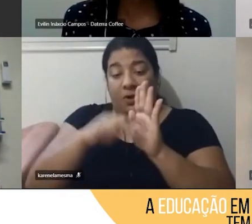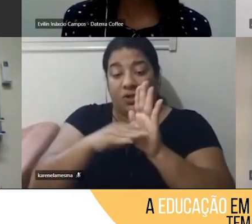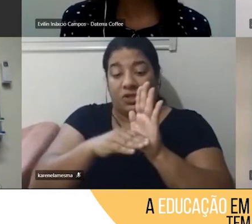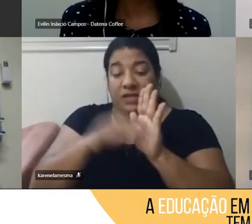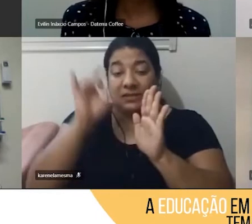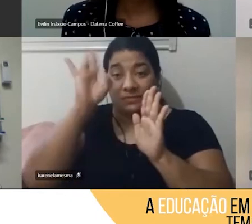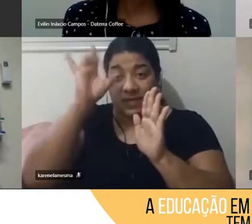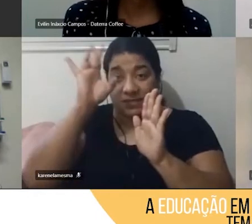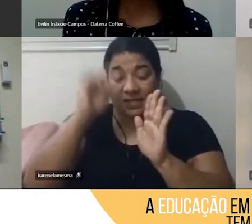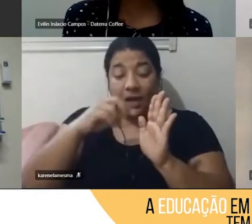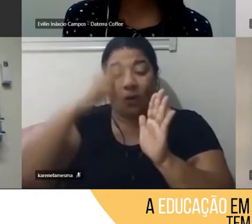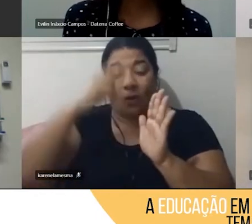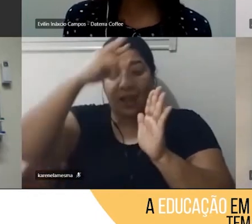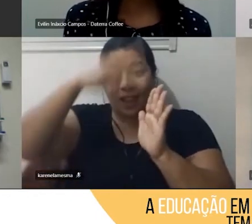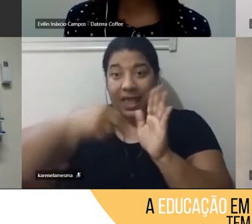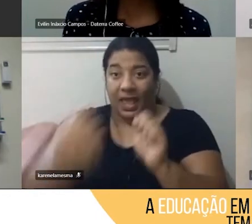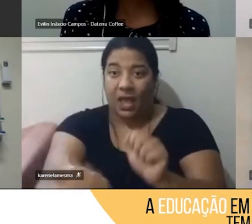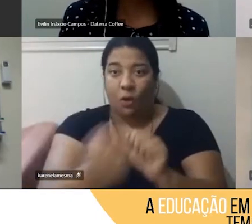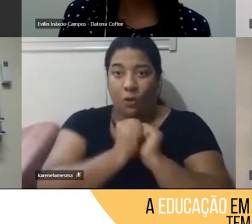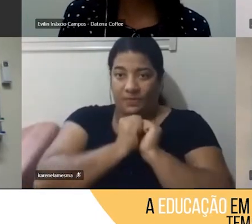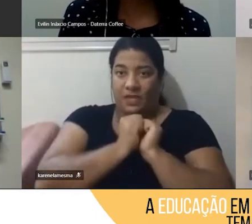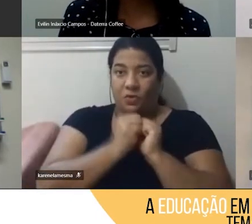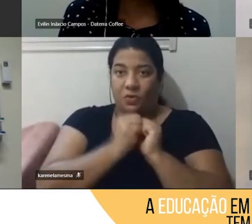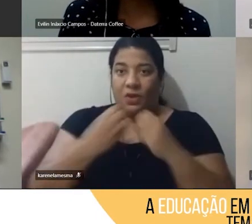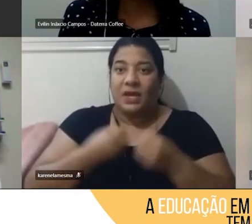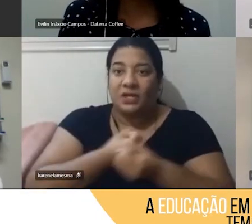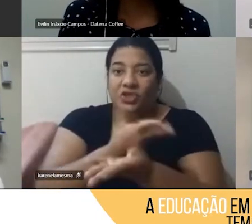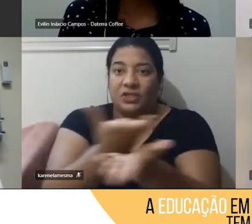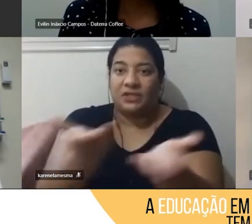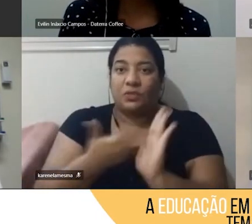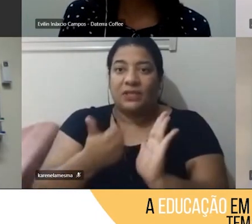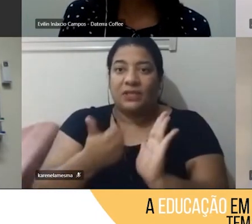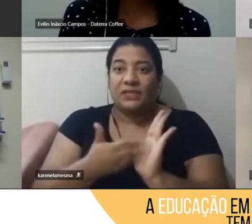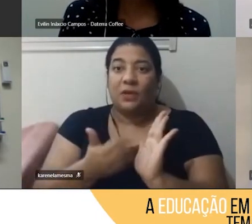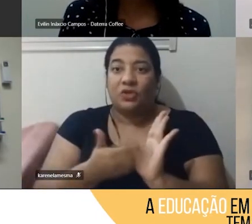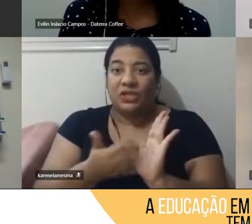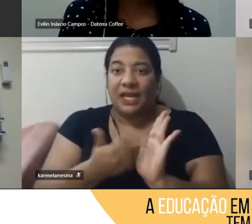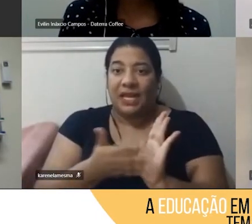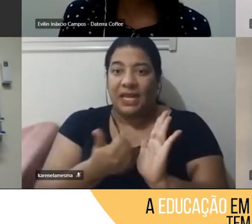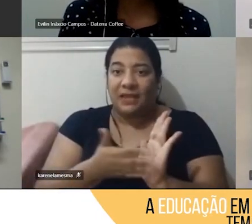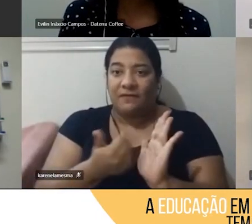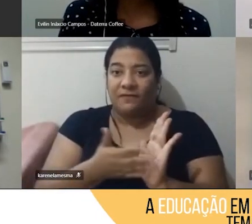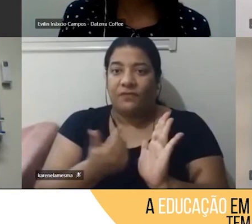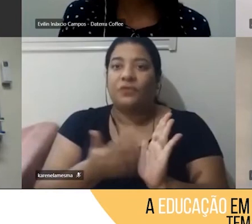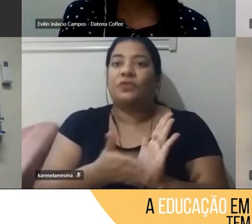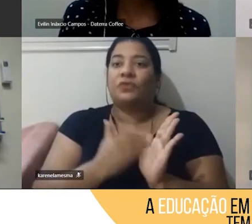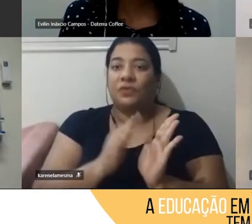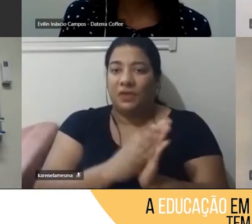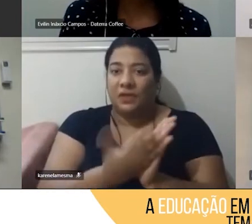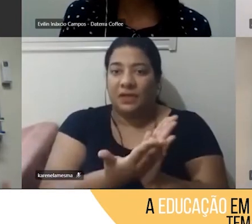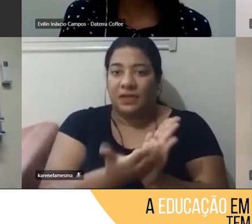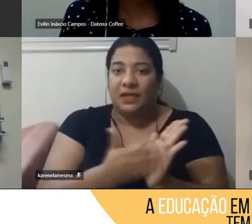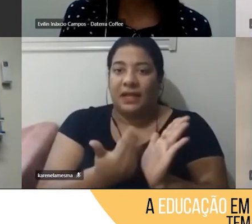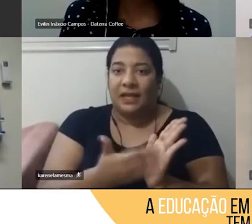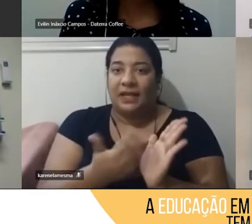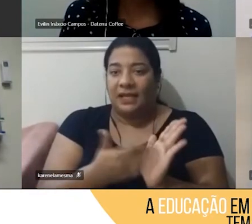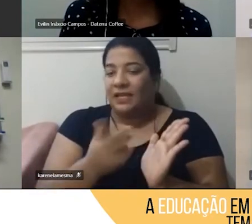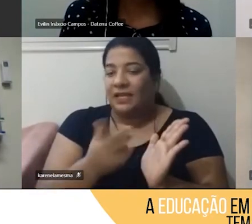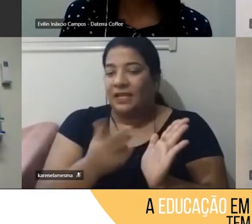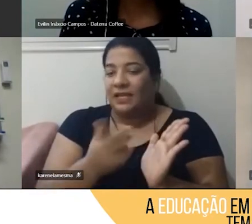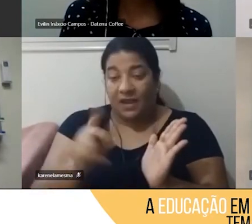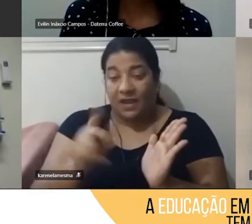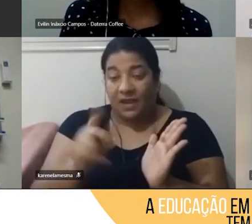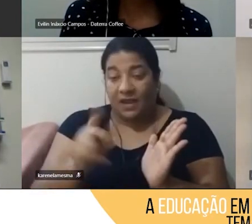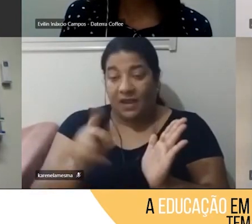de livros, nesse momento de pandemia, os livros são disponibilizados, na verdade, todo momento, mas nesse momento